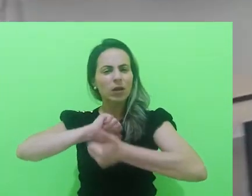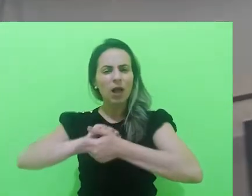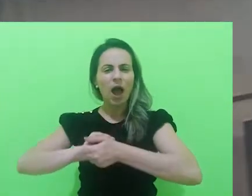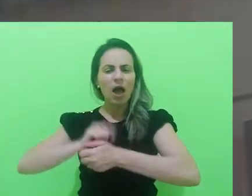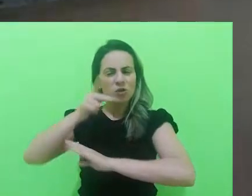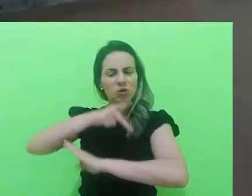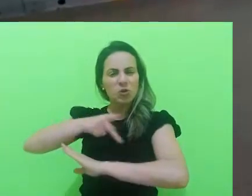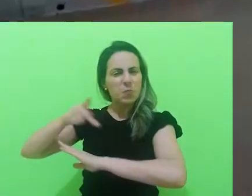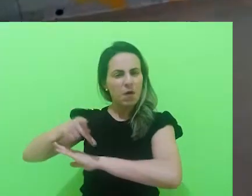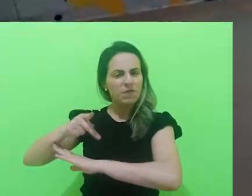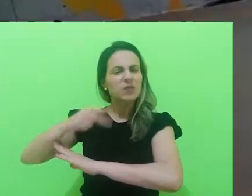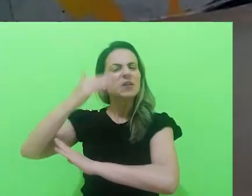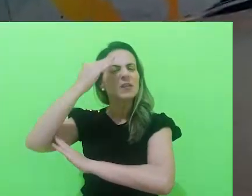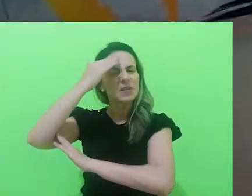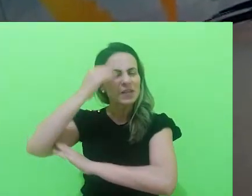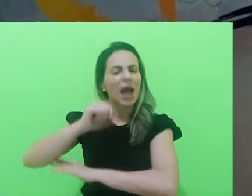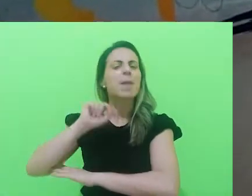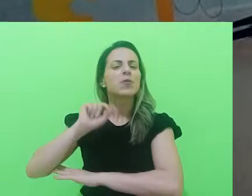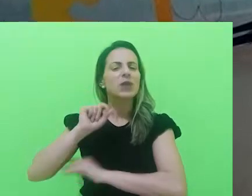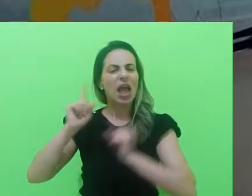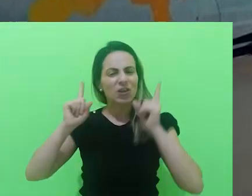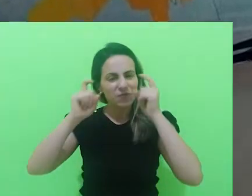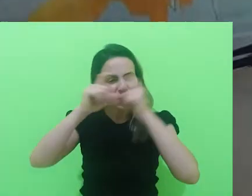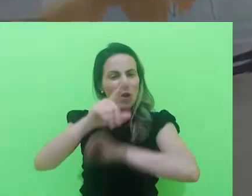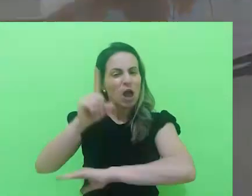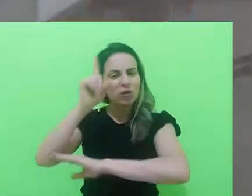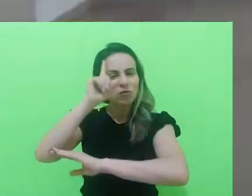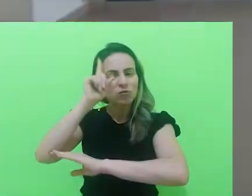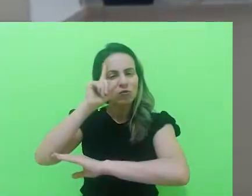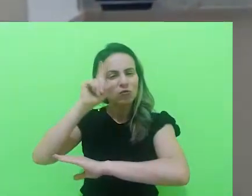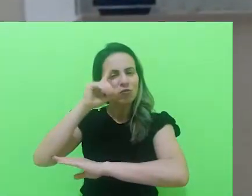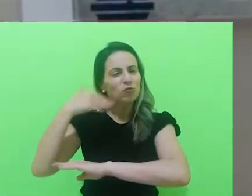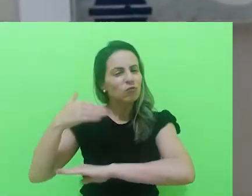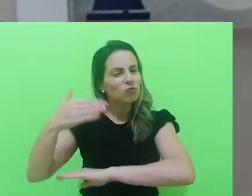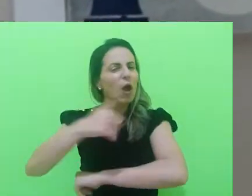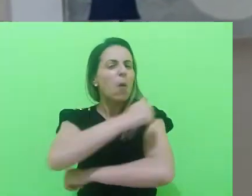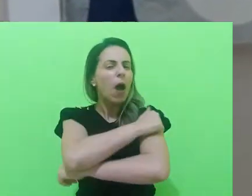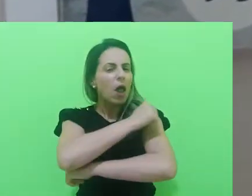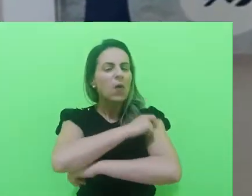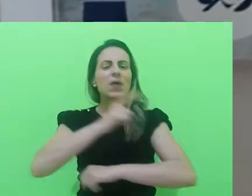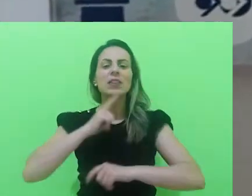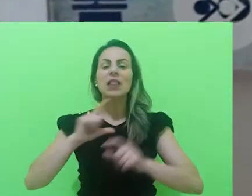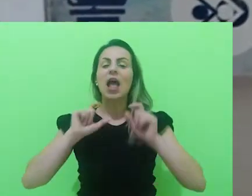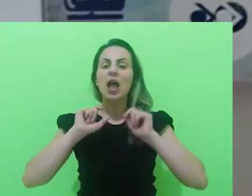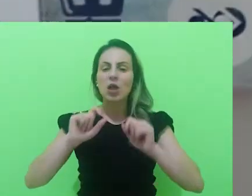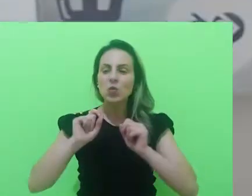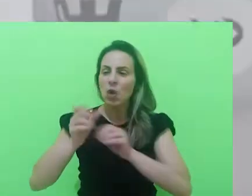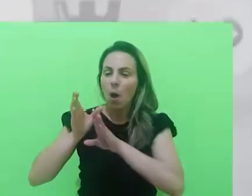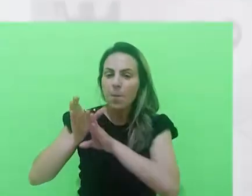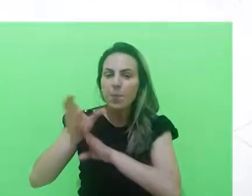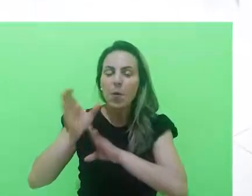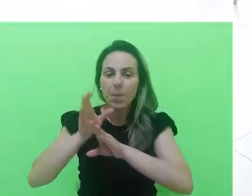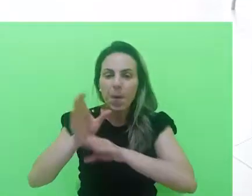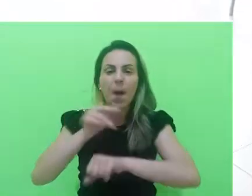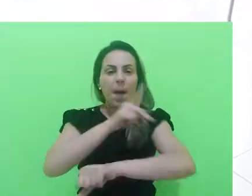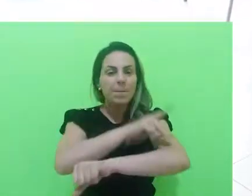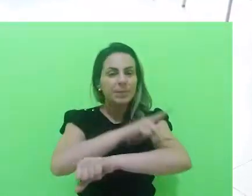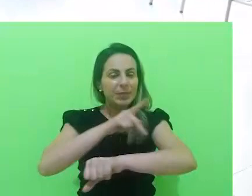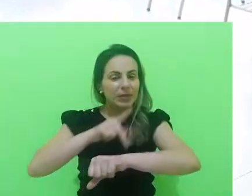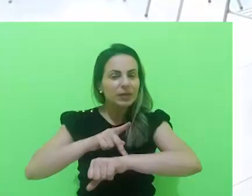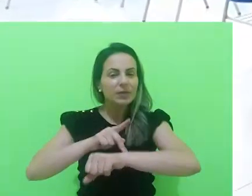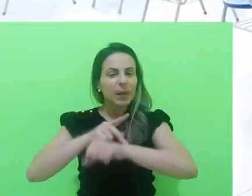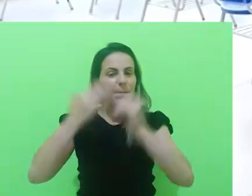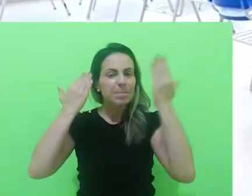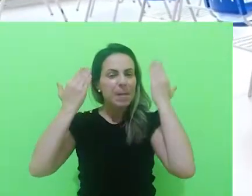professores que entendem as dificuldades do cotidiano do aluno. E ainda contam com a orientação psicopedagógica,